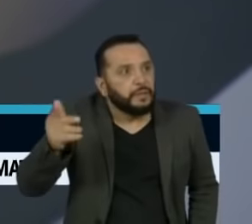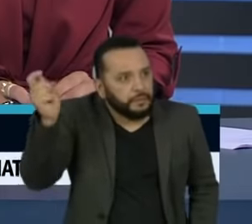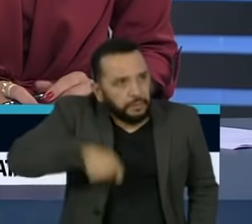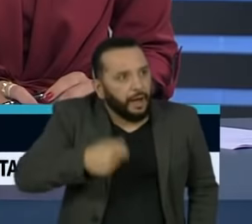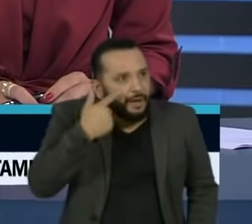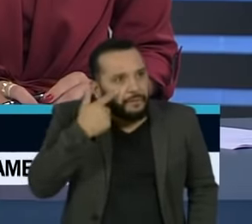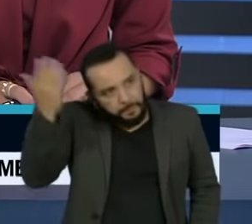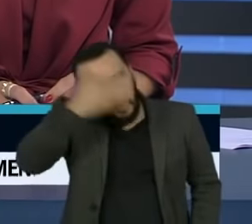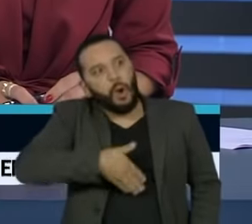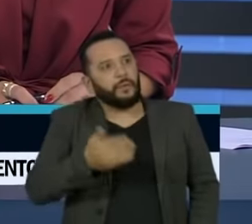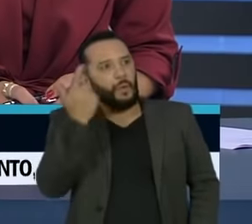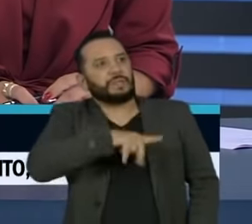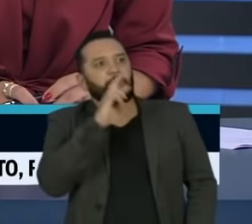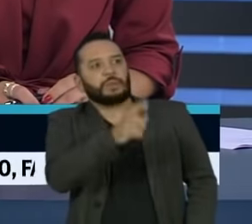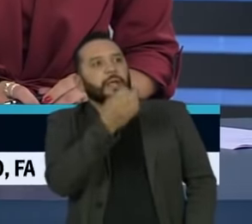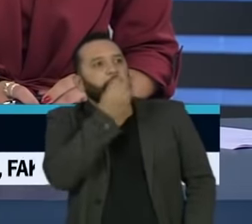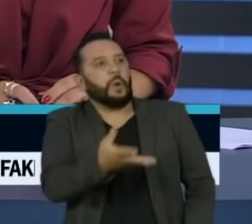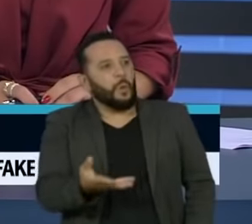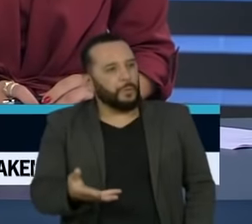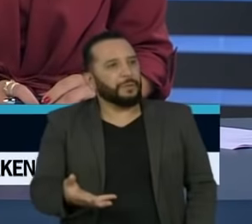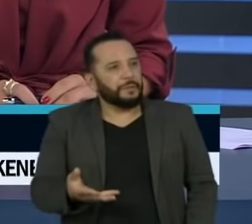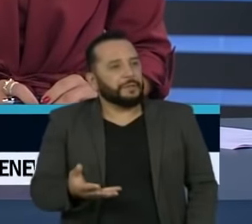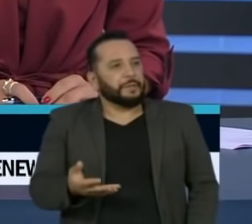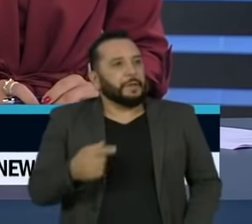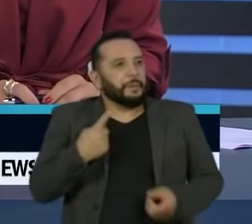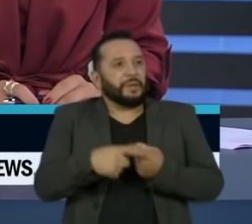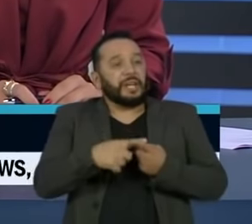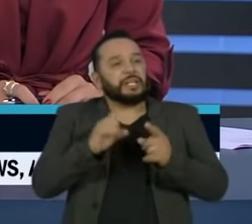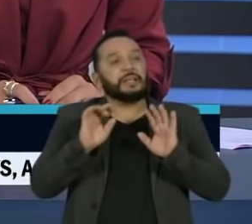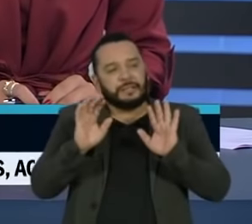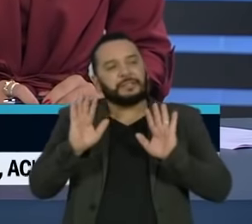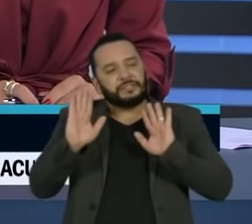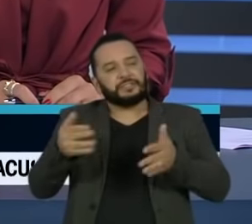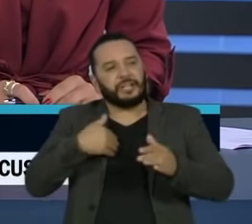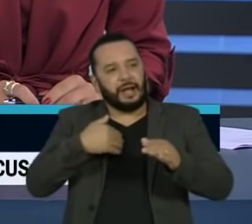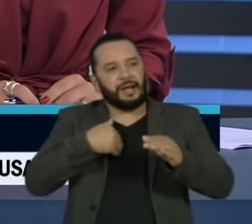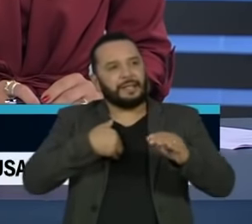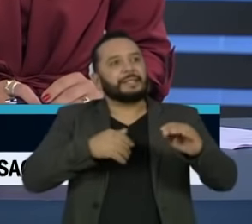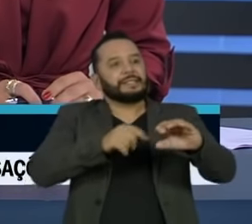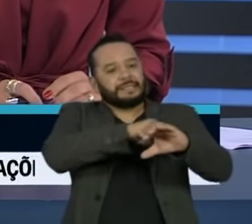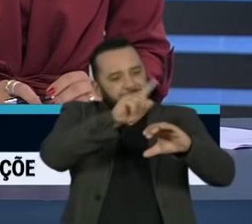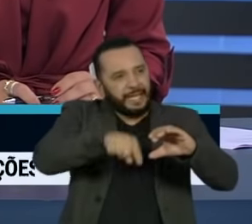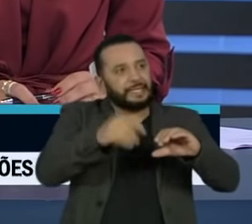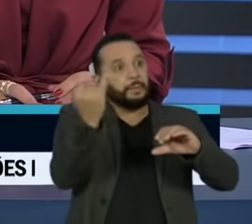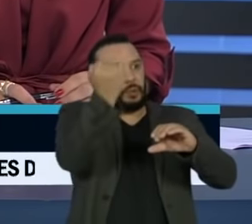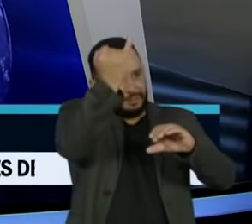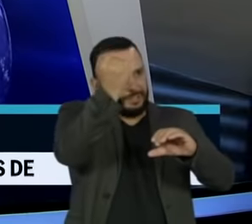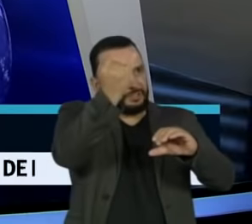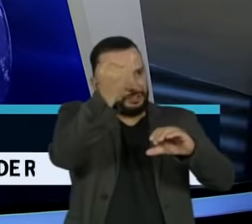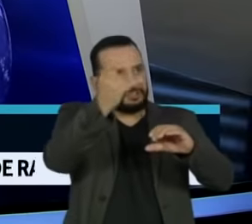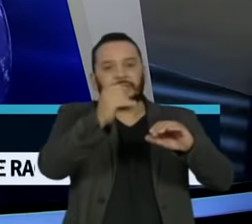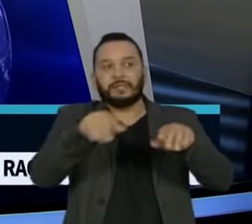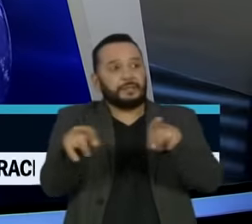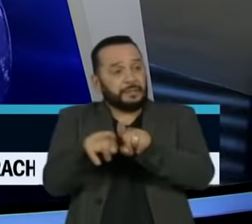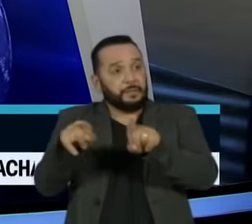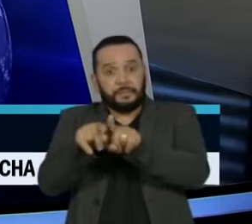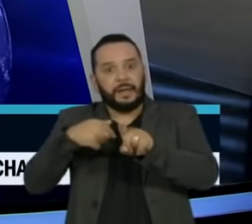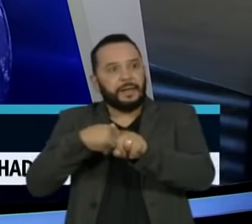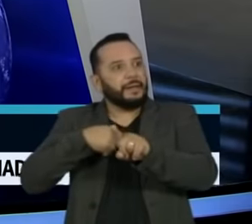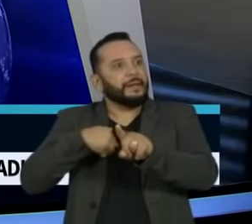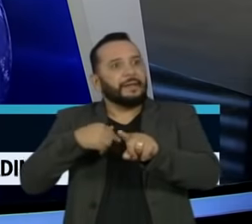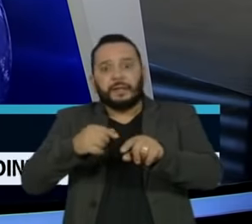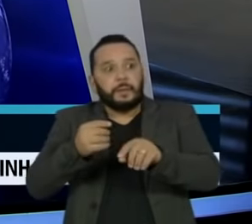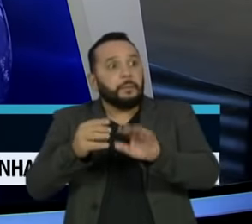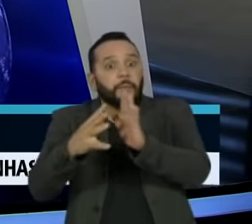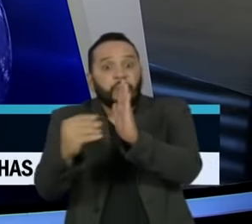conferido. A gente fala muito que replicatibilidade em ciência é importante, que a gente precisa poder replicar os resultados obtidos.